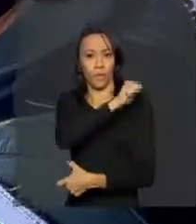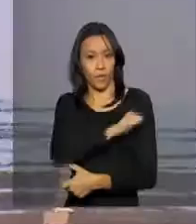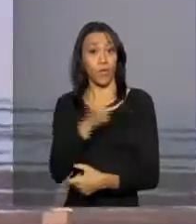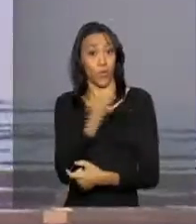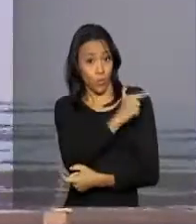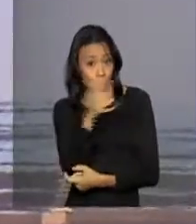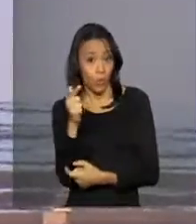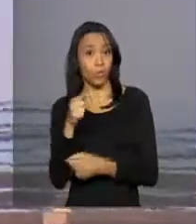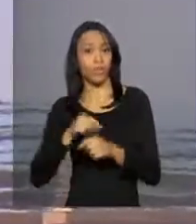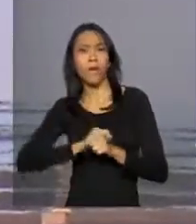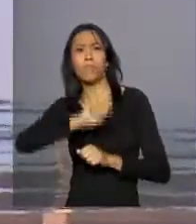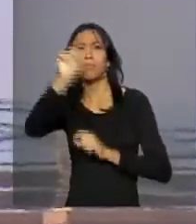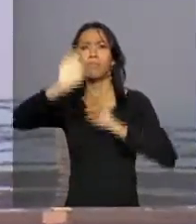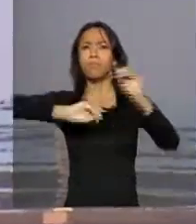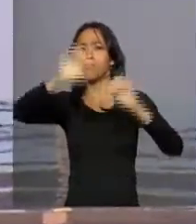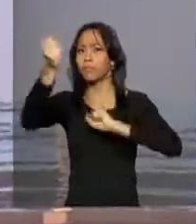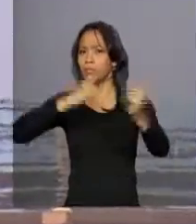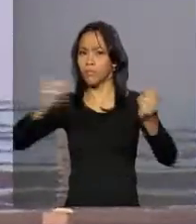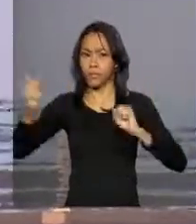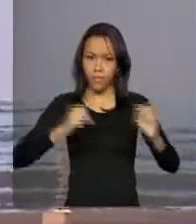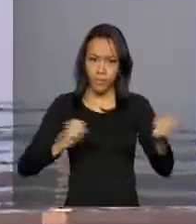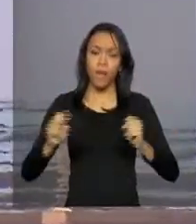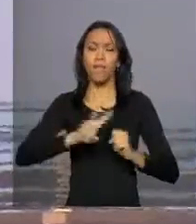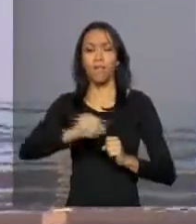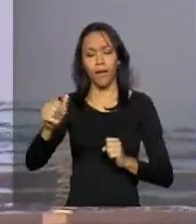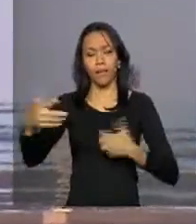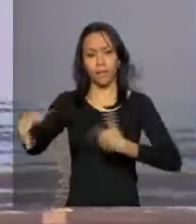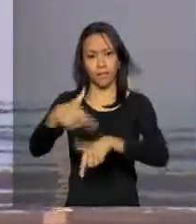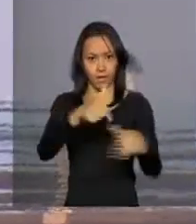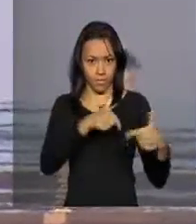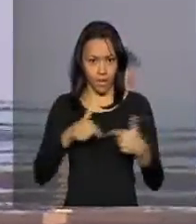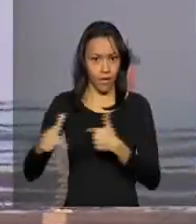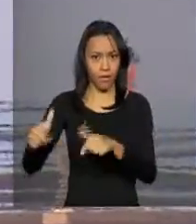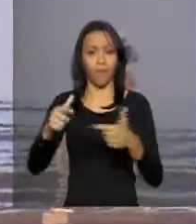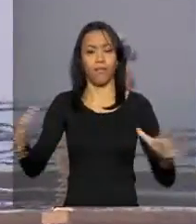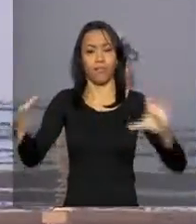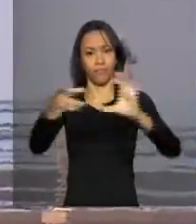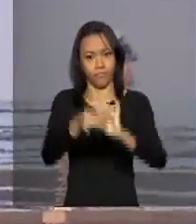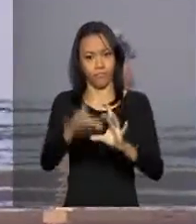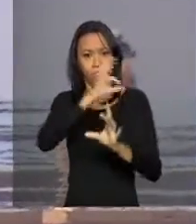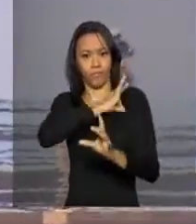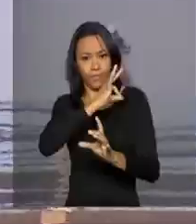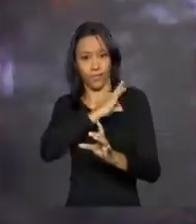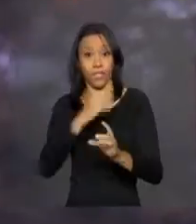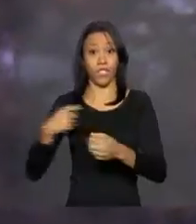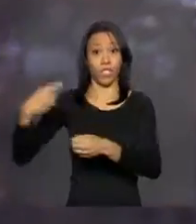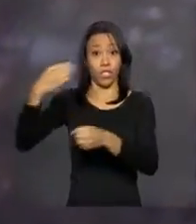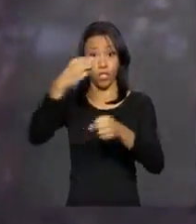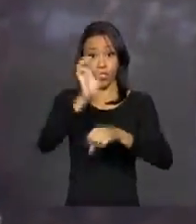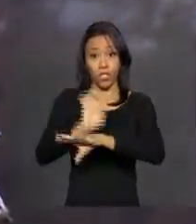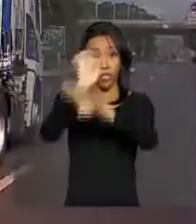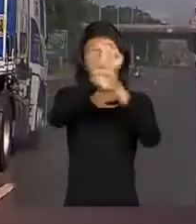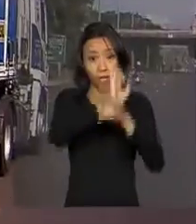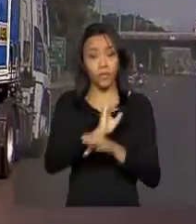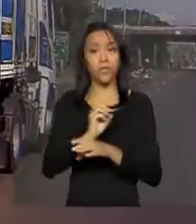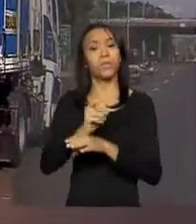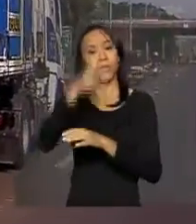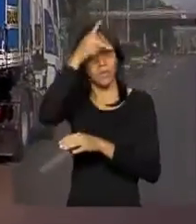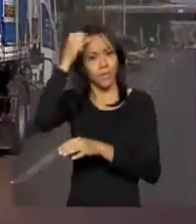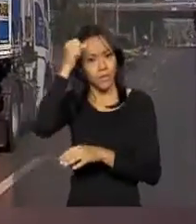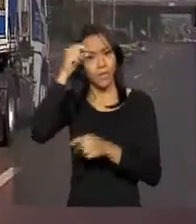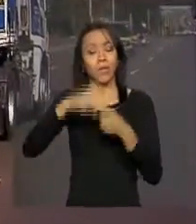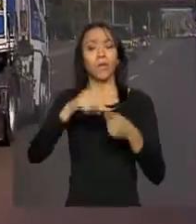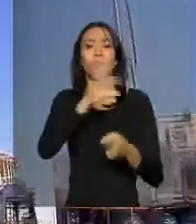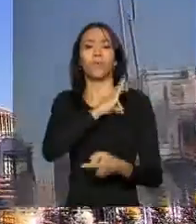receber Jogos de Futebol Olímpico. Os militares vão trabalhar integrados com a segurança pública de estados e municípios, Polícia Federal, Polícia